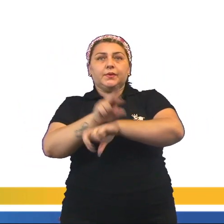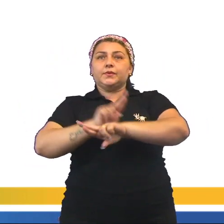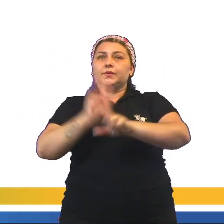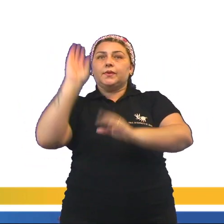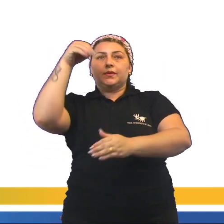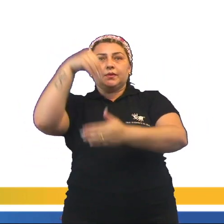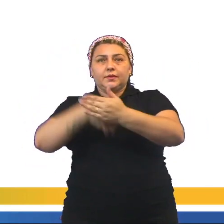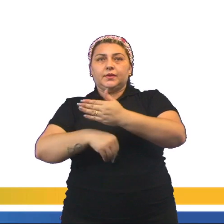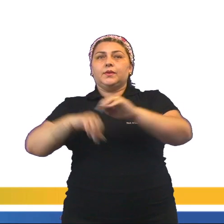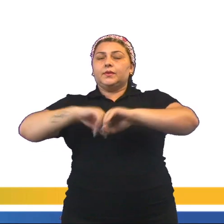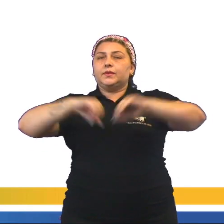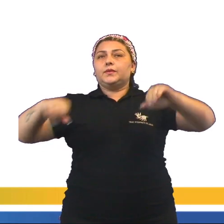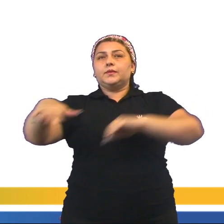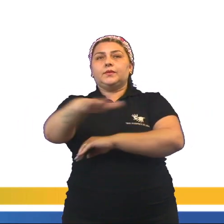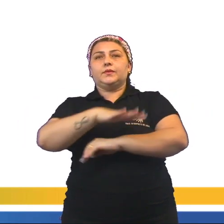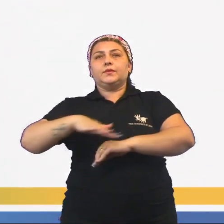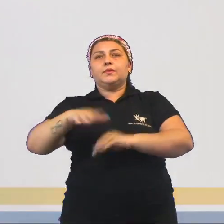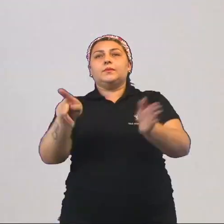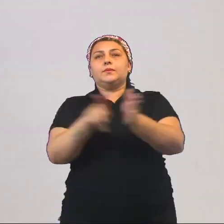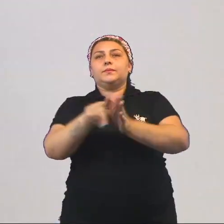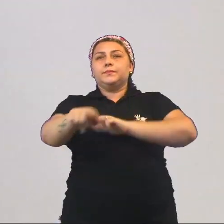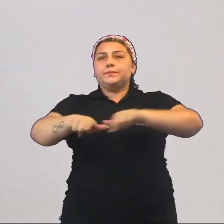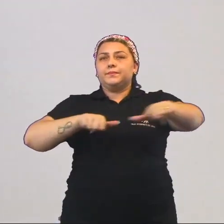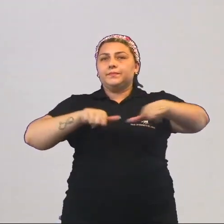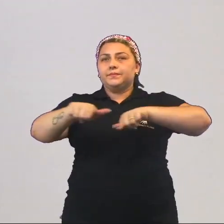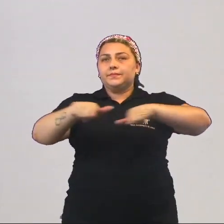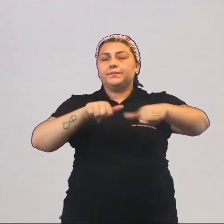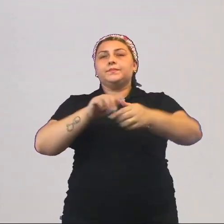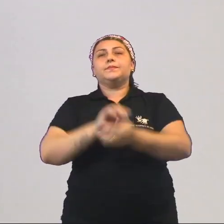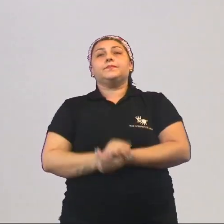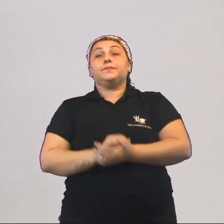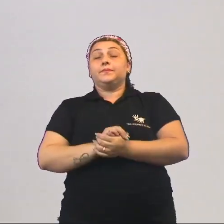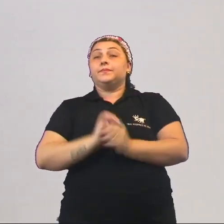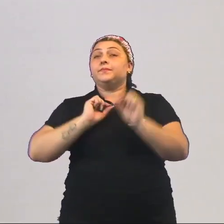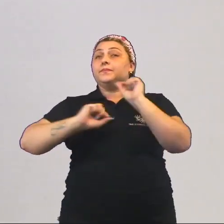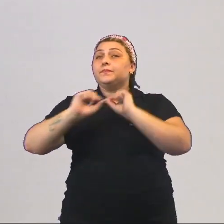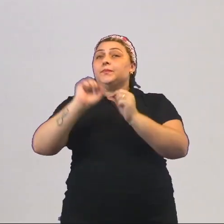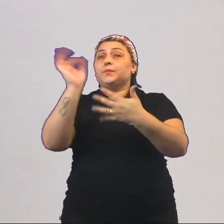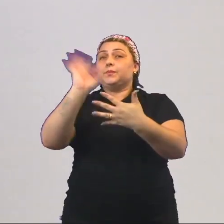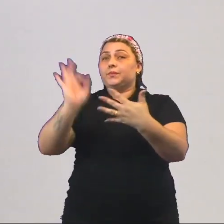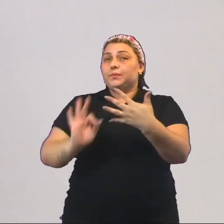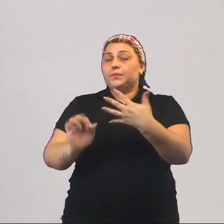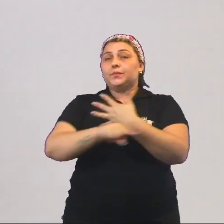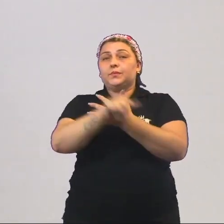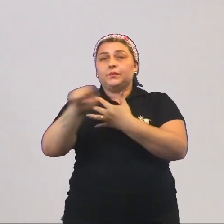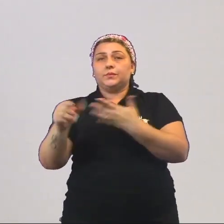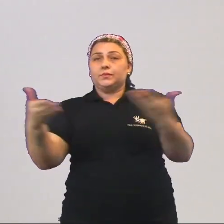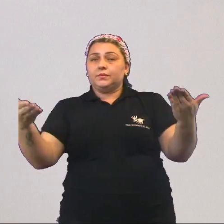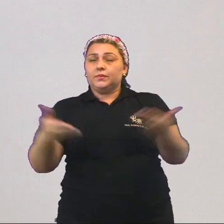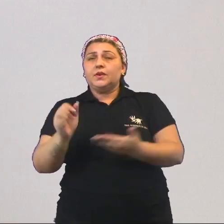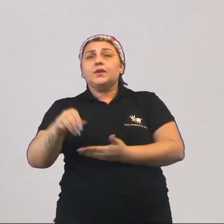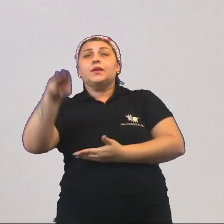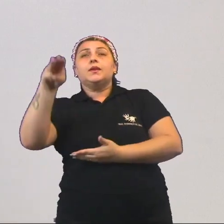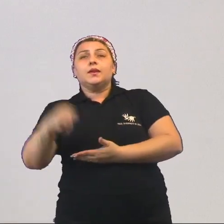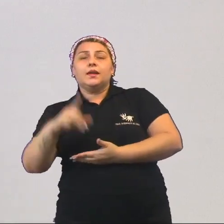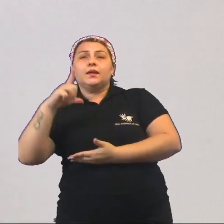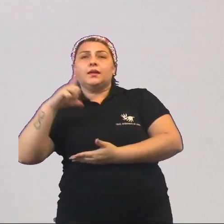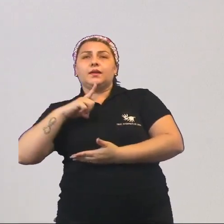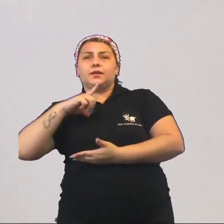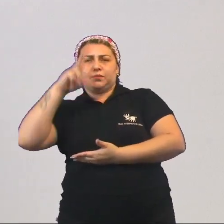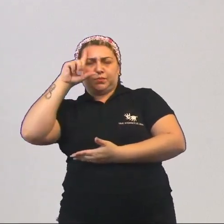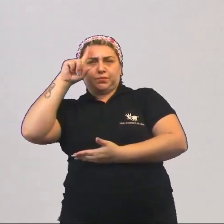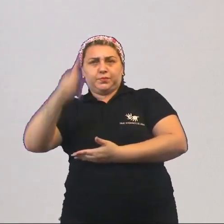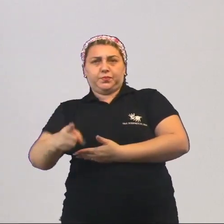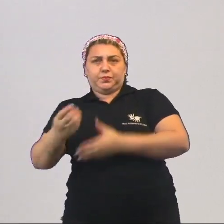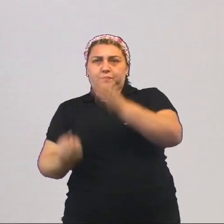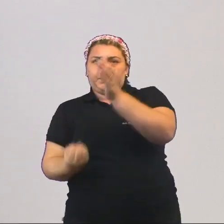dentro da divisão social do trabalho. É o que eu ponderava agora há pouco a todos vocês. Quem é que tem a posse dos